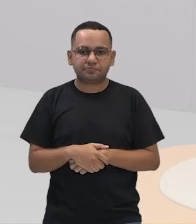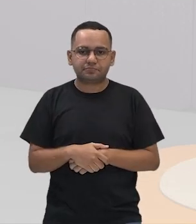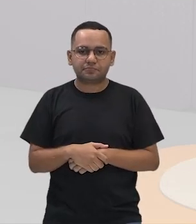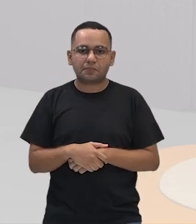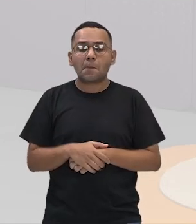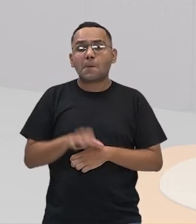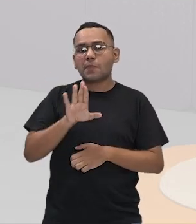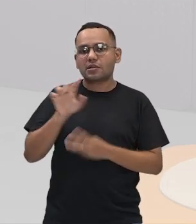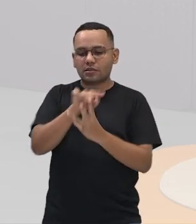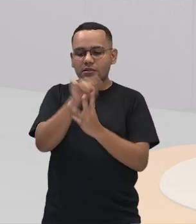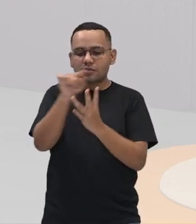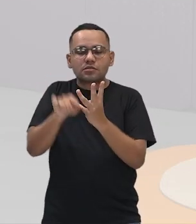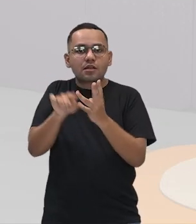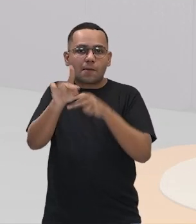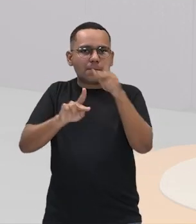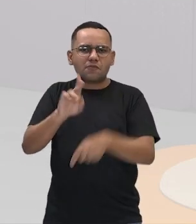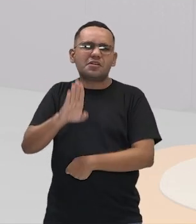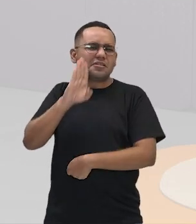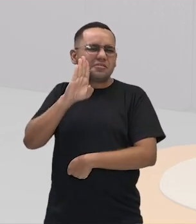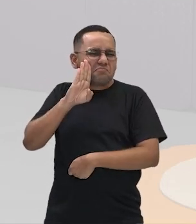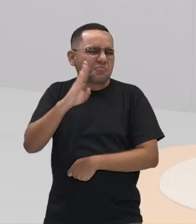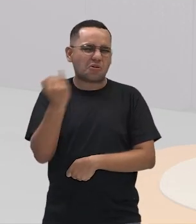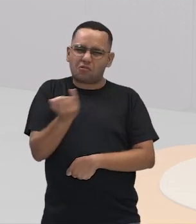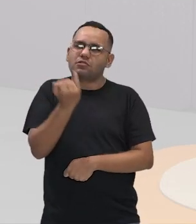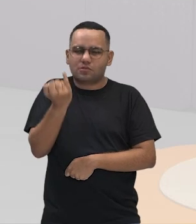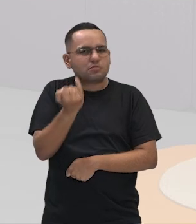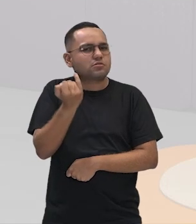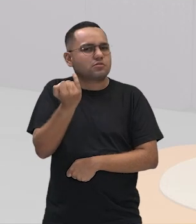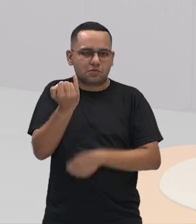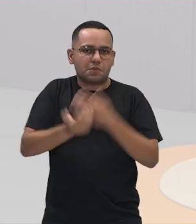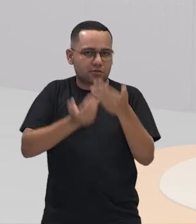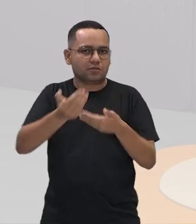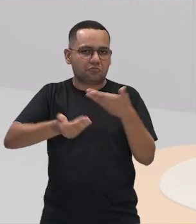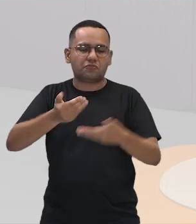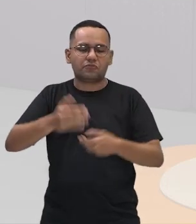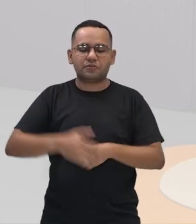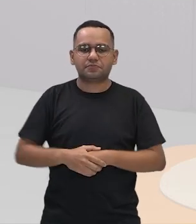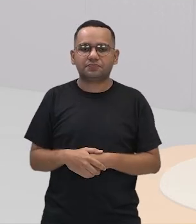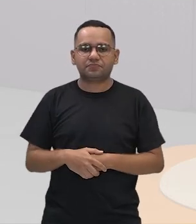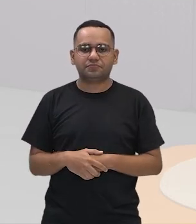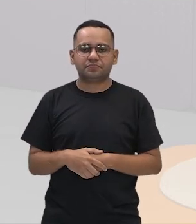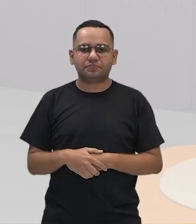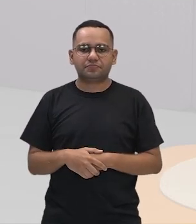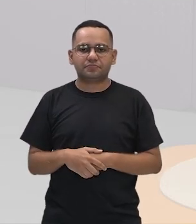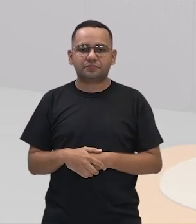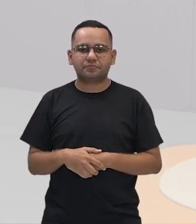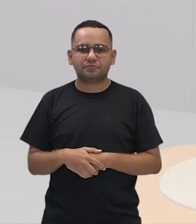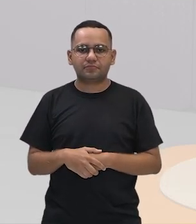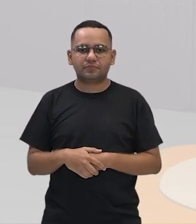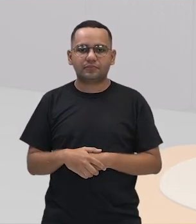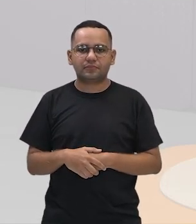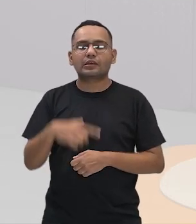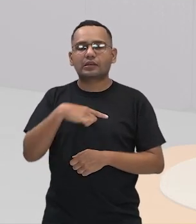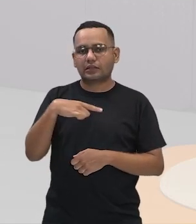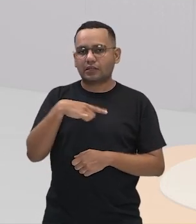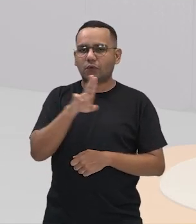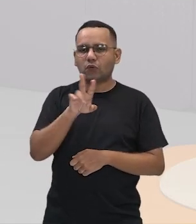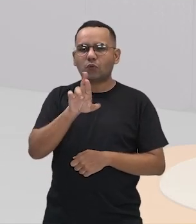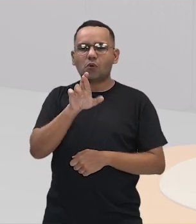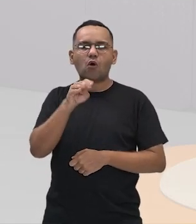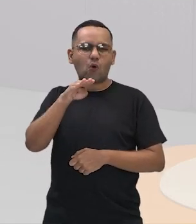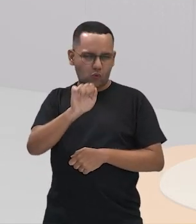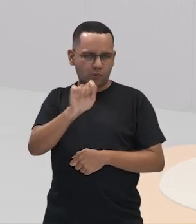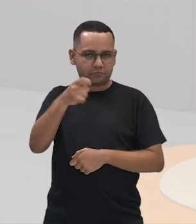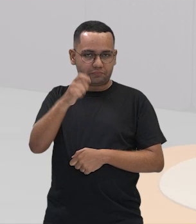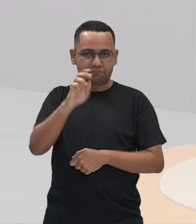importantes, fundamentais aí no processo de formação do que ficou conhecido como Roma. A cidade